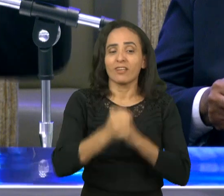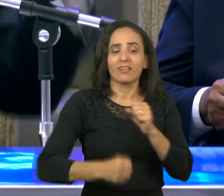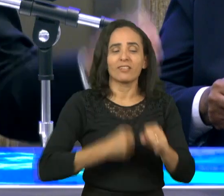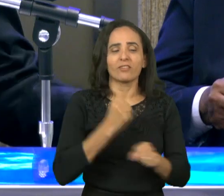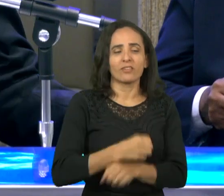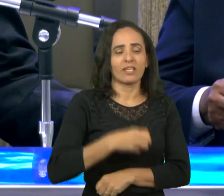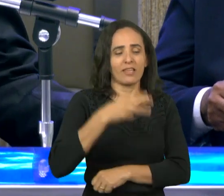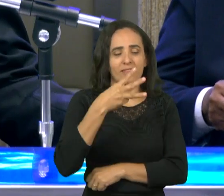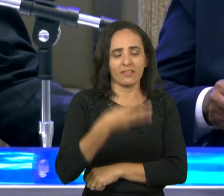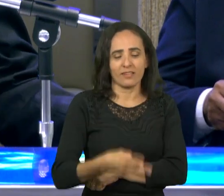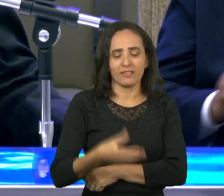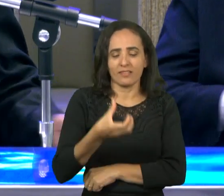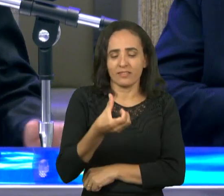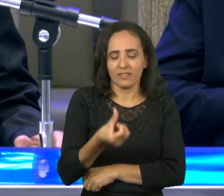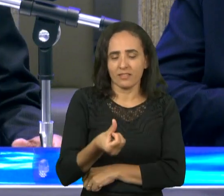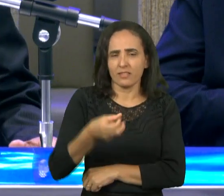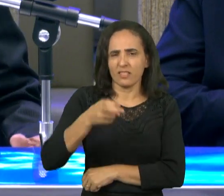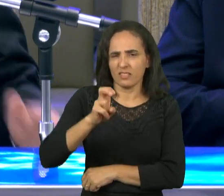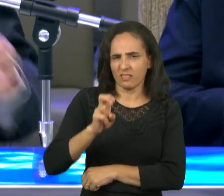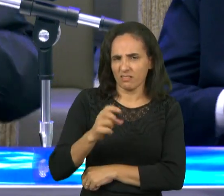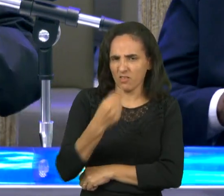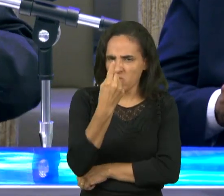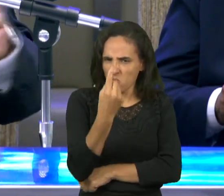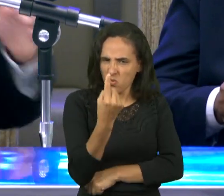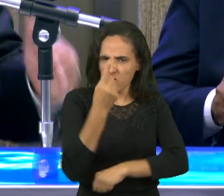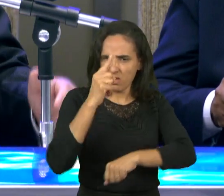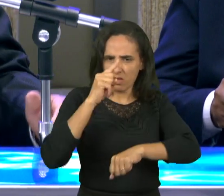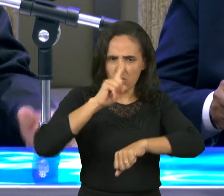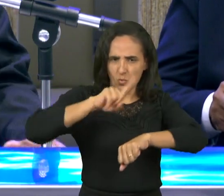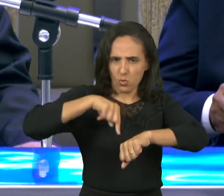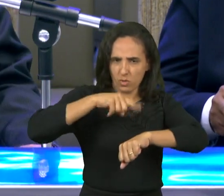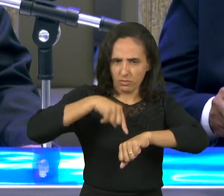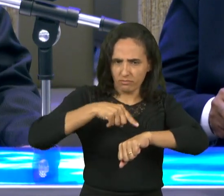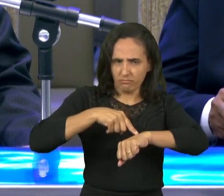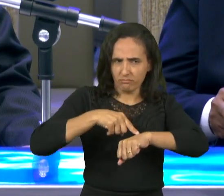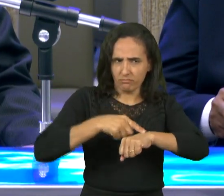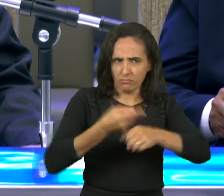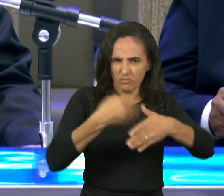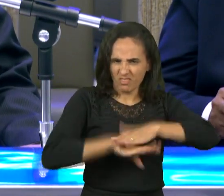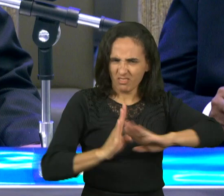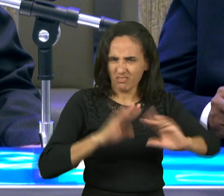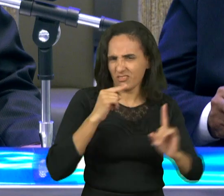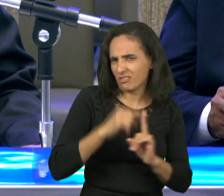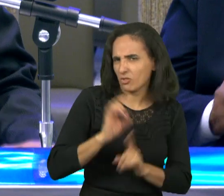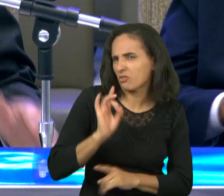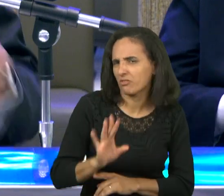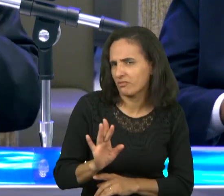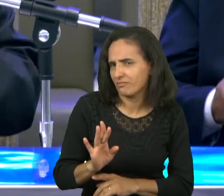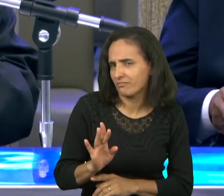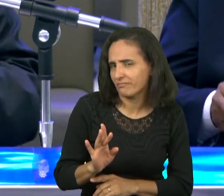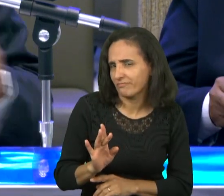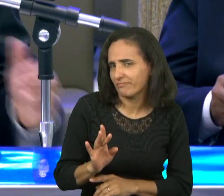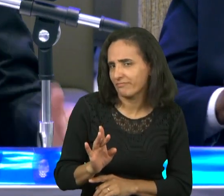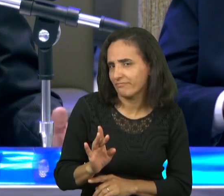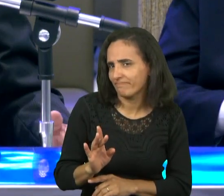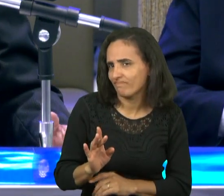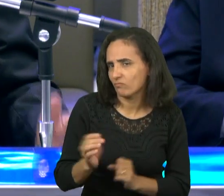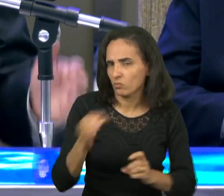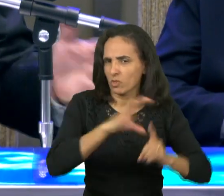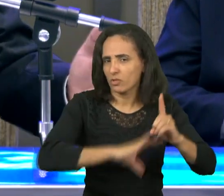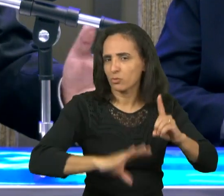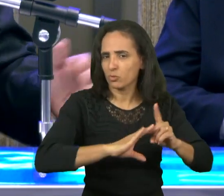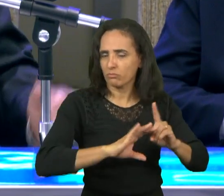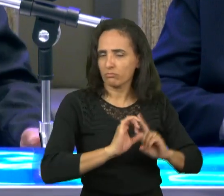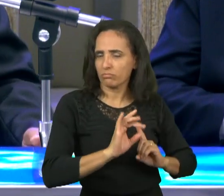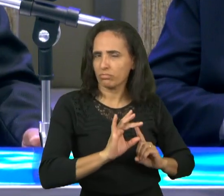devemos andar com Deus não uma hora não quando estamos na igreja não é não só quando estamos no culto